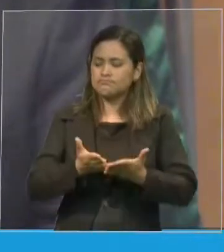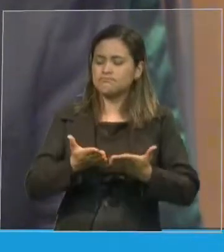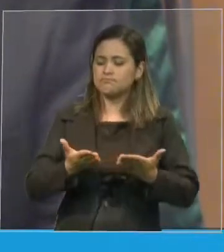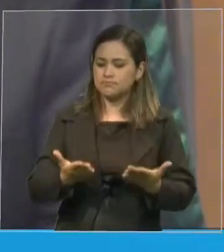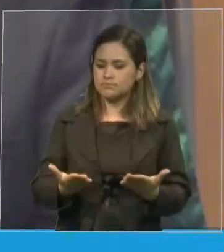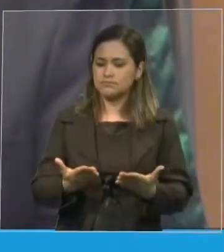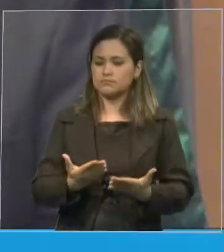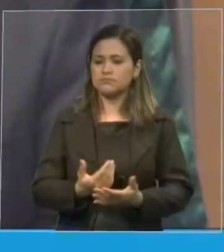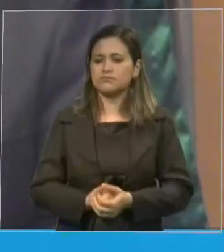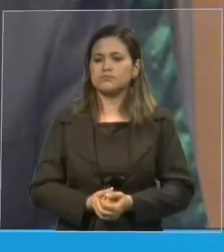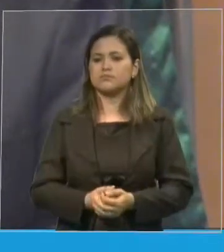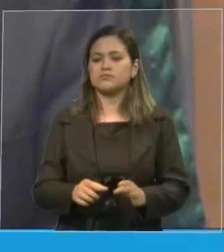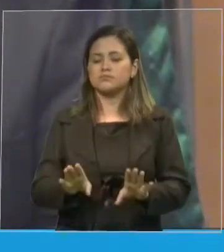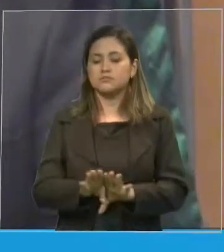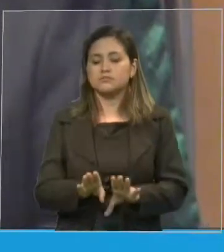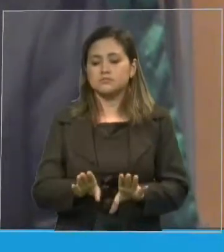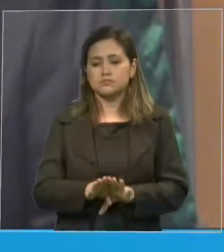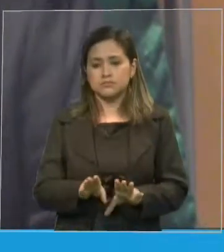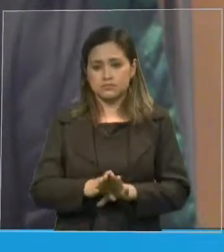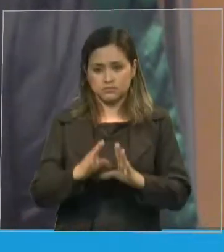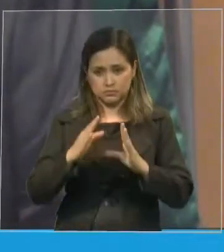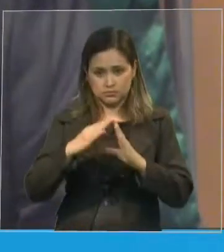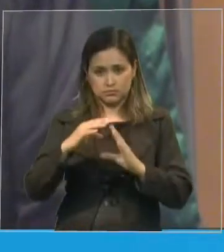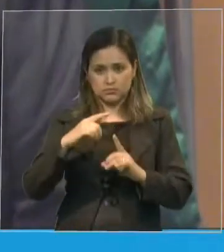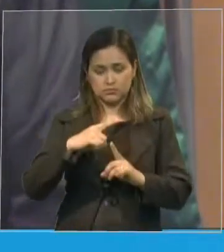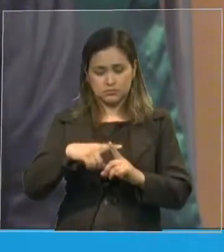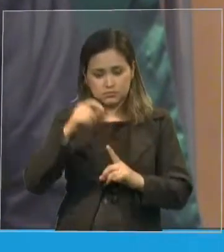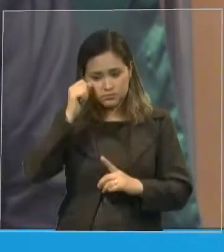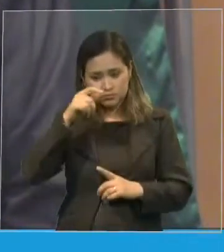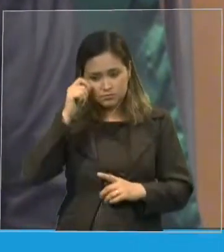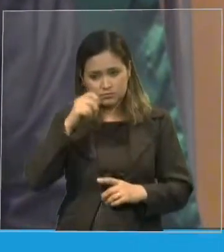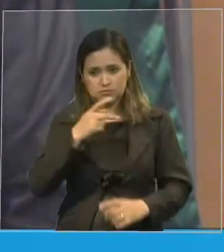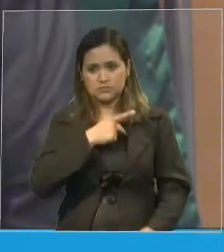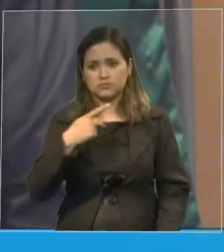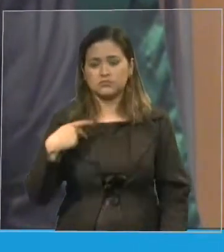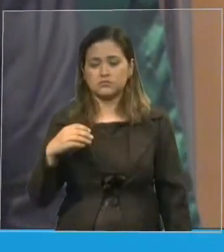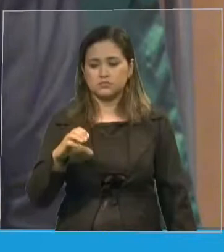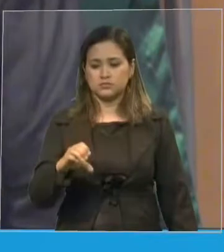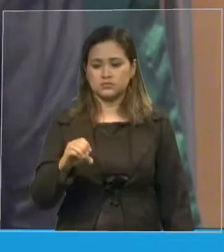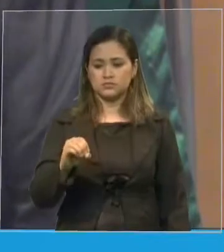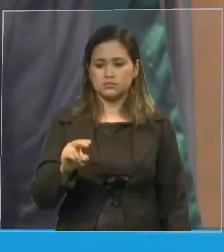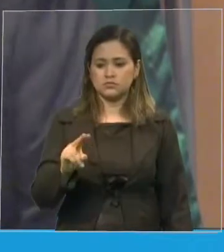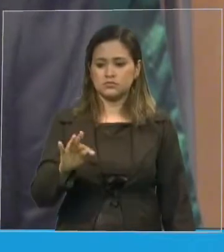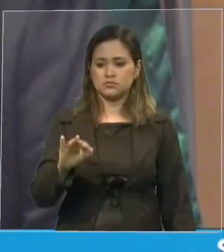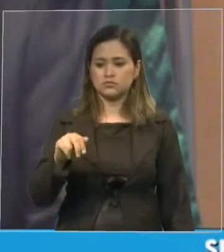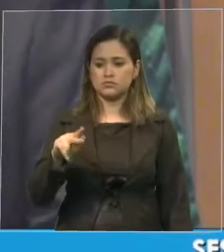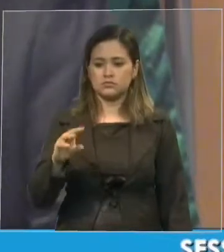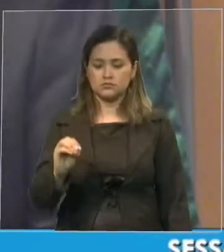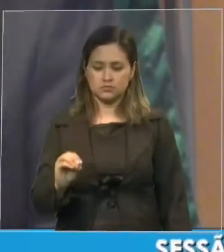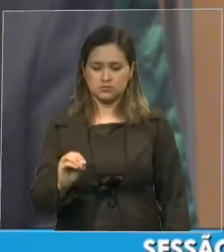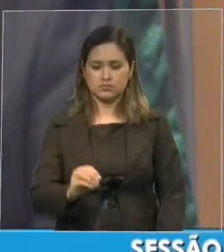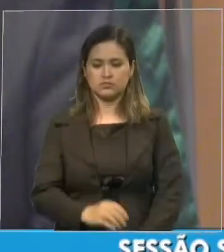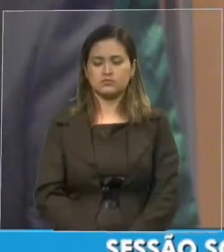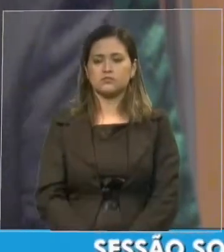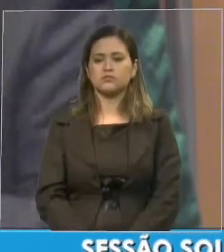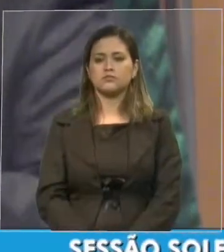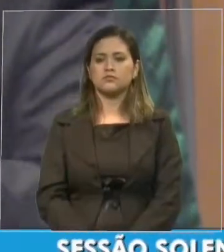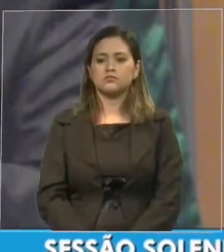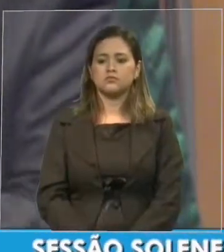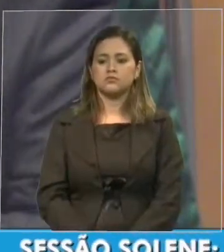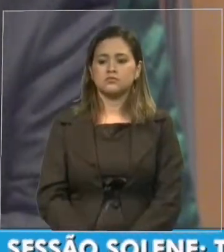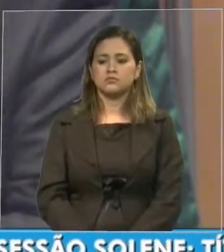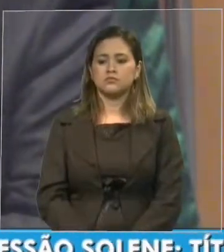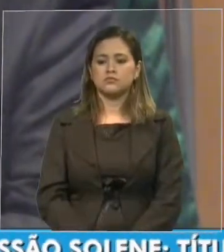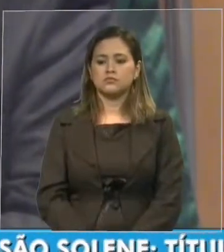também da nossa igreja, pastor Coutinho. O nosso pastor mais